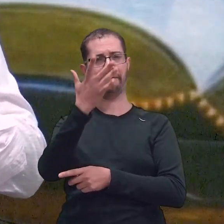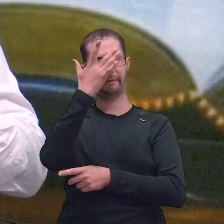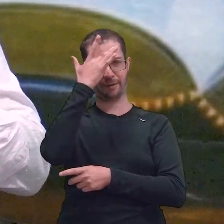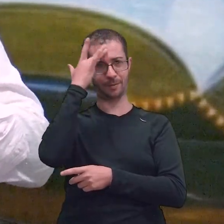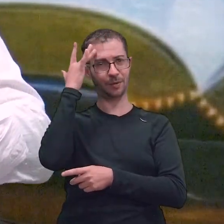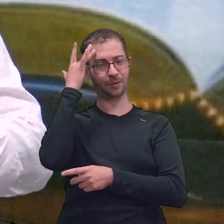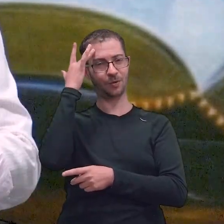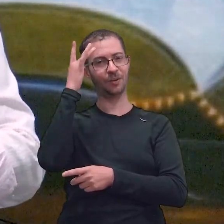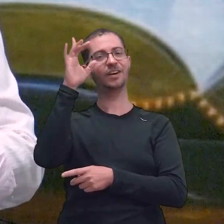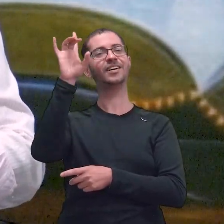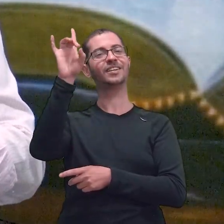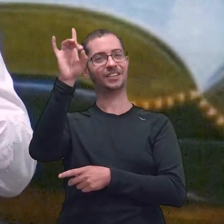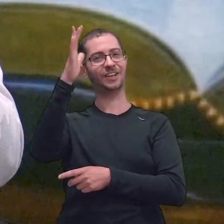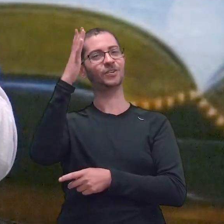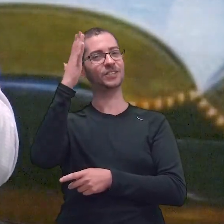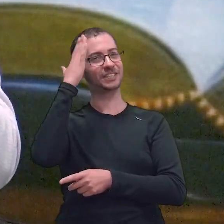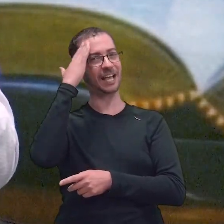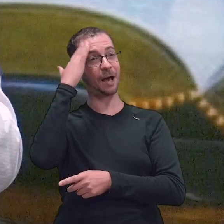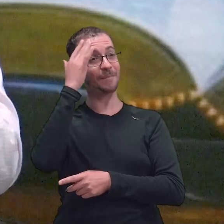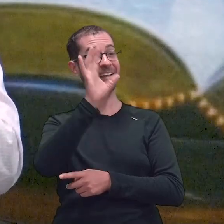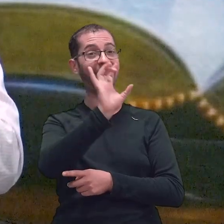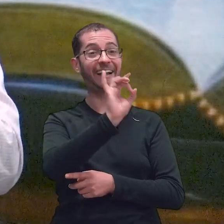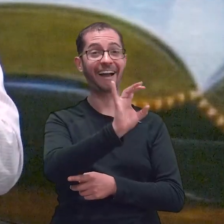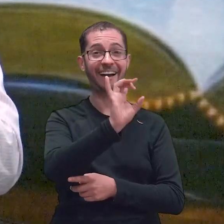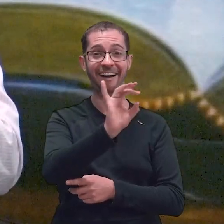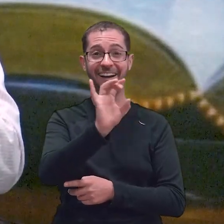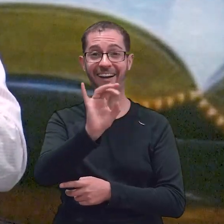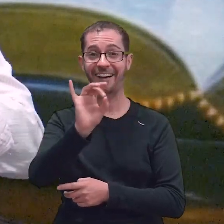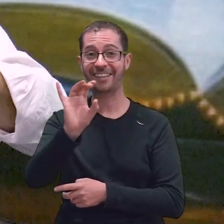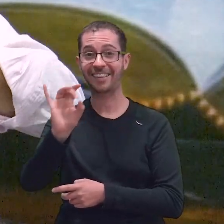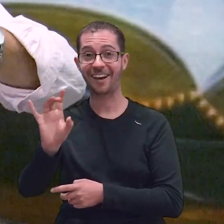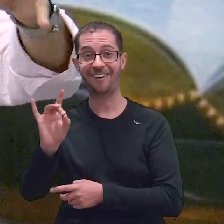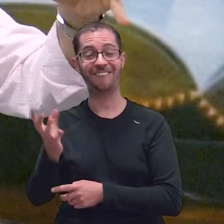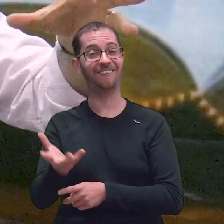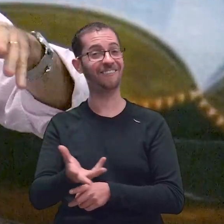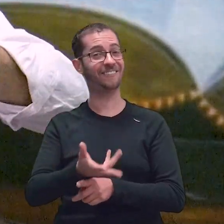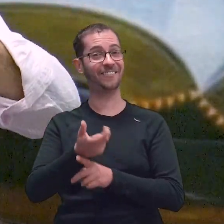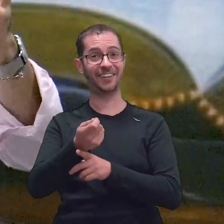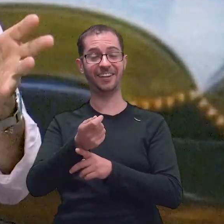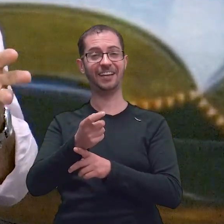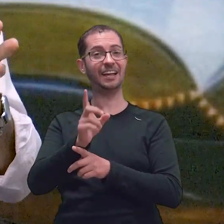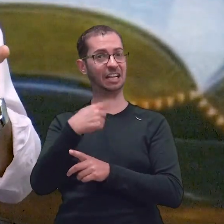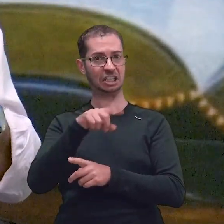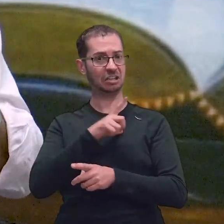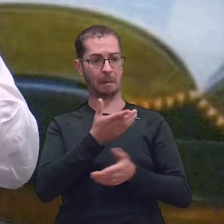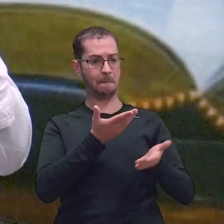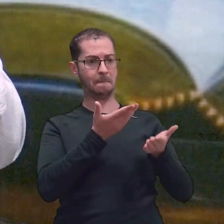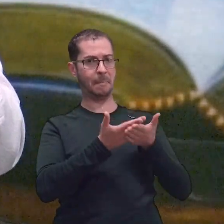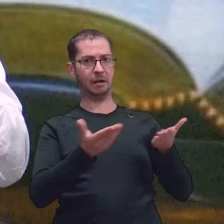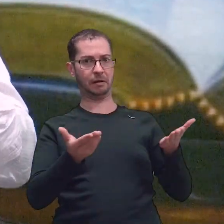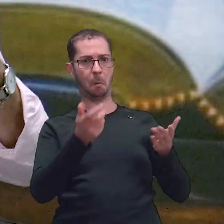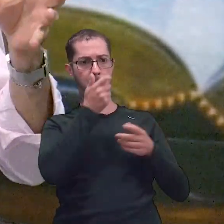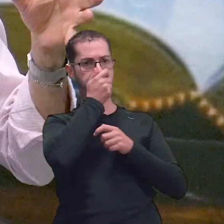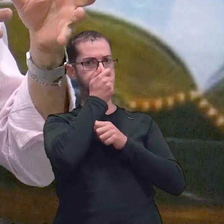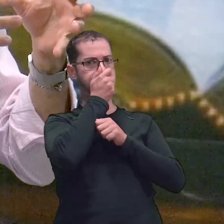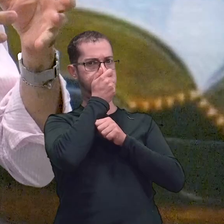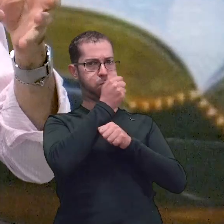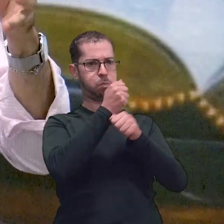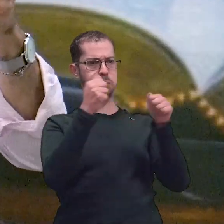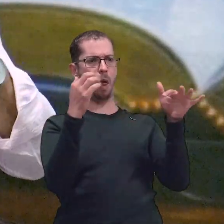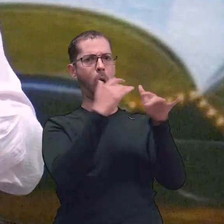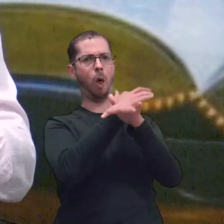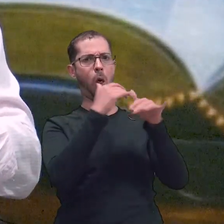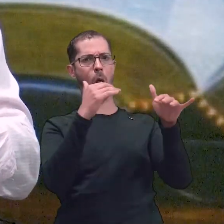você anda no caminho dele. Gente, isso é precioso. Nós não estamos perdidos no meio da multidão. Nós somos a